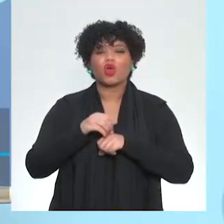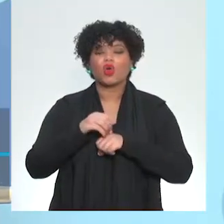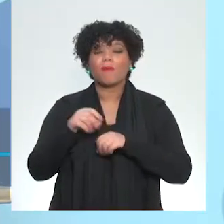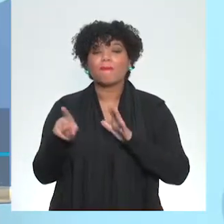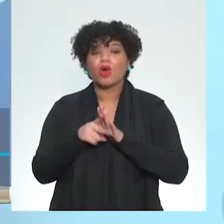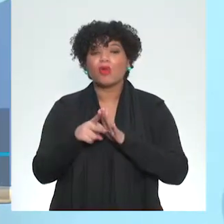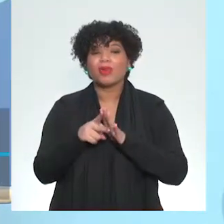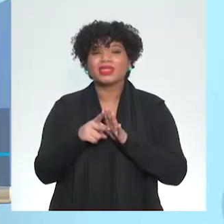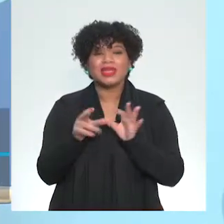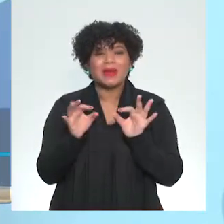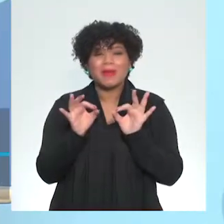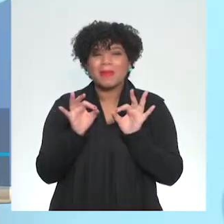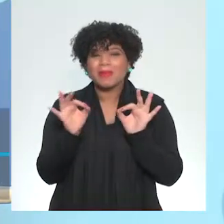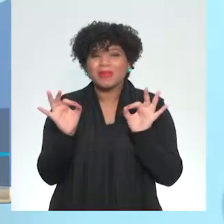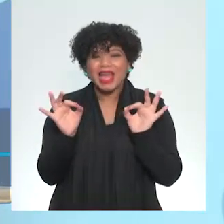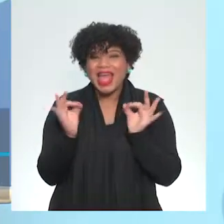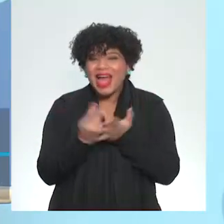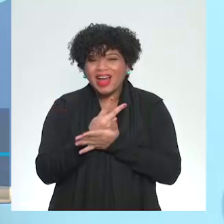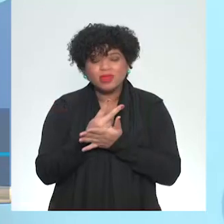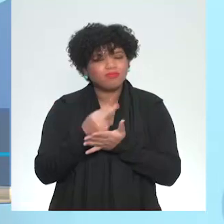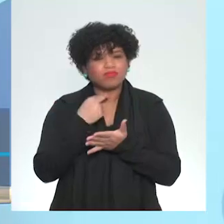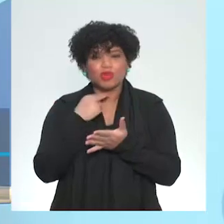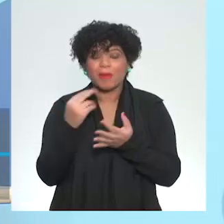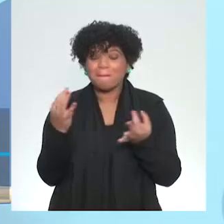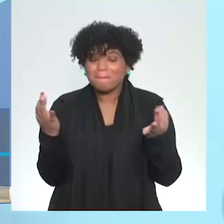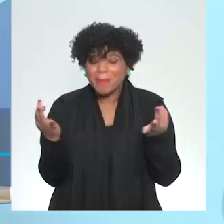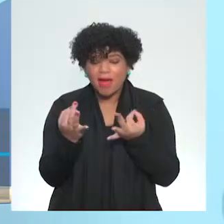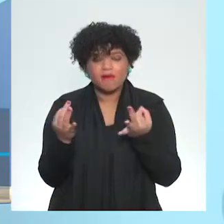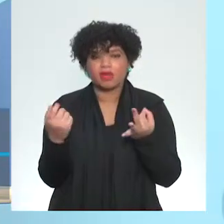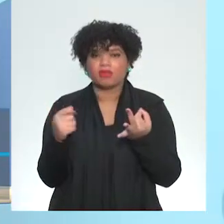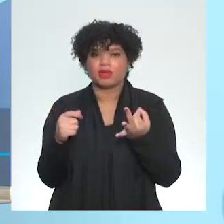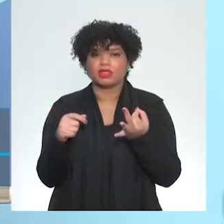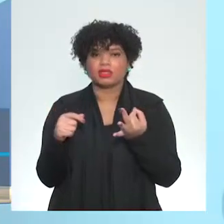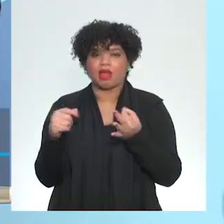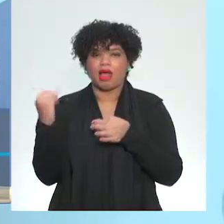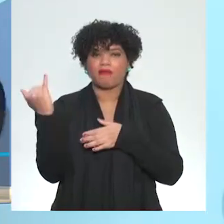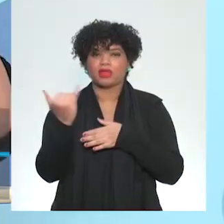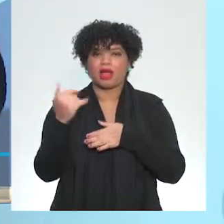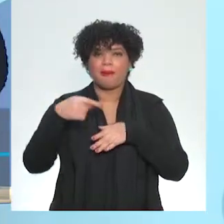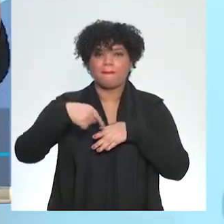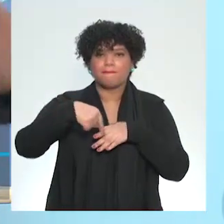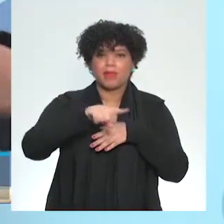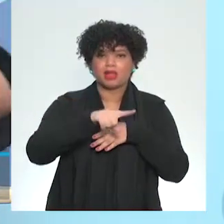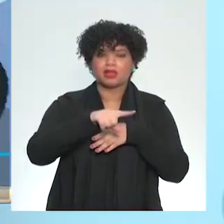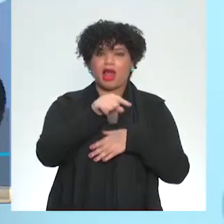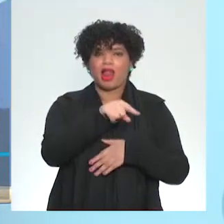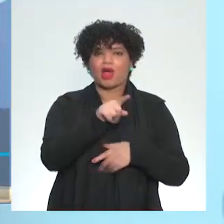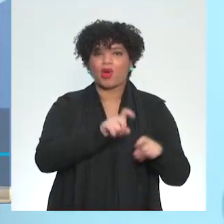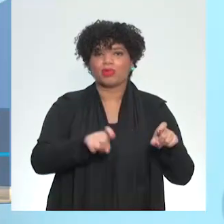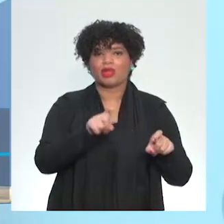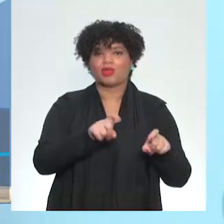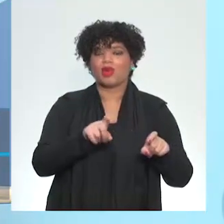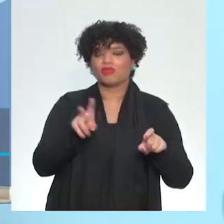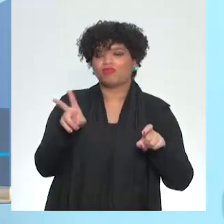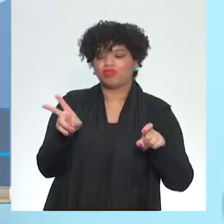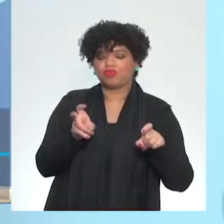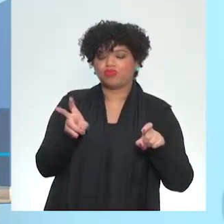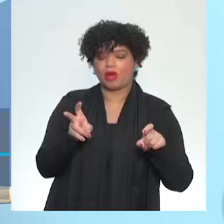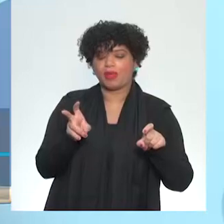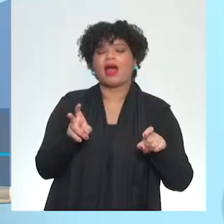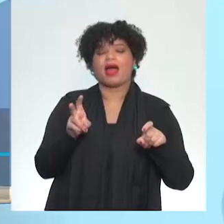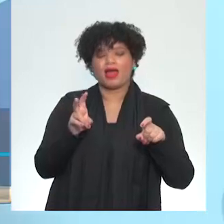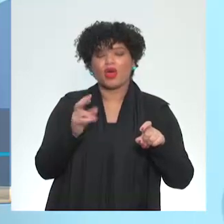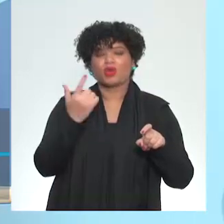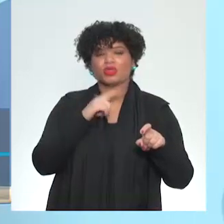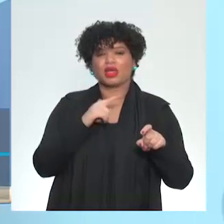Absolutamente preciso, não qualquer erro, qualquer coisa que você coloque ali e que ele tenha que fazer uma interpretação, não só leitura, ele